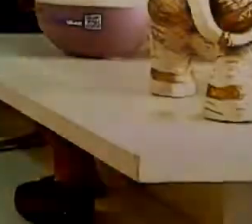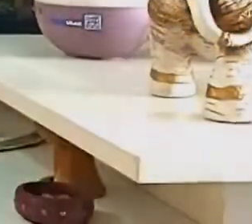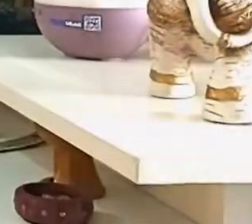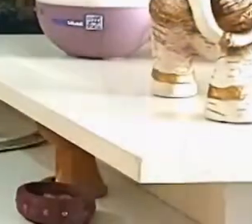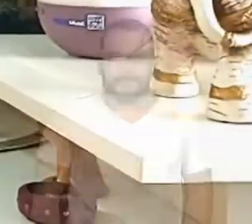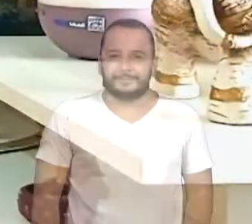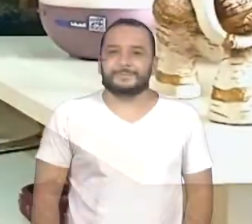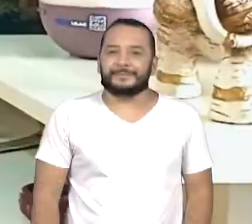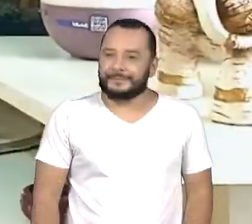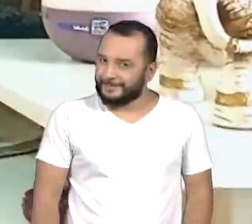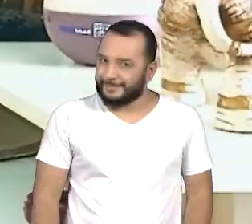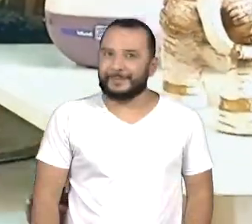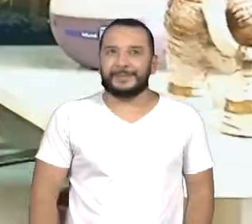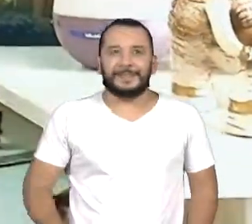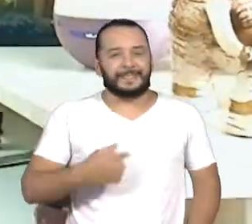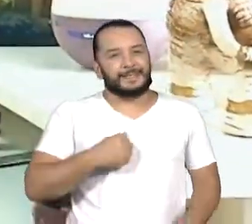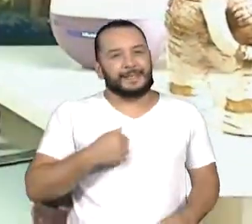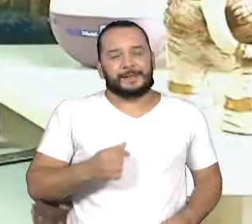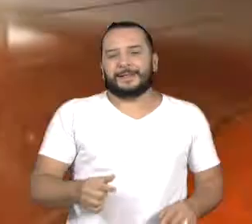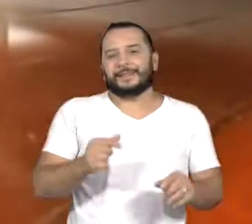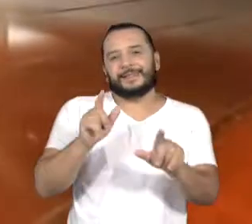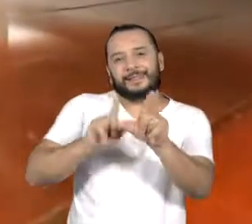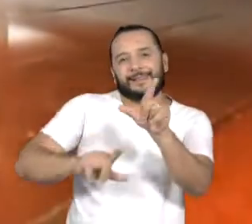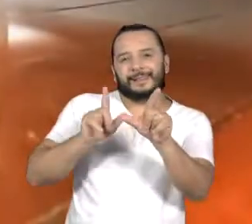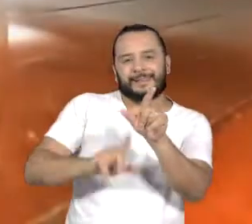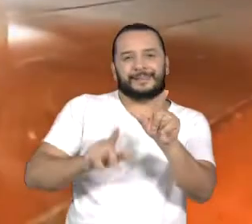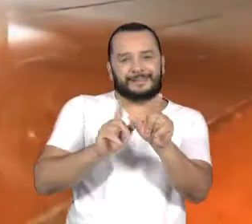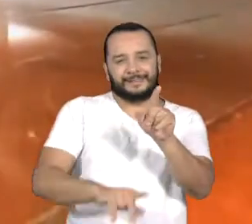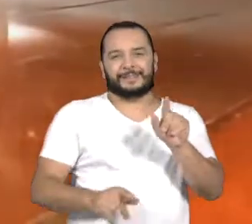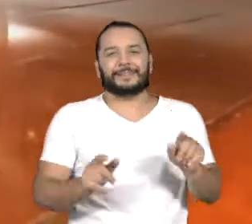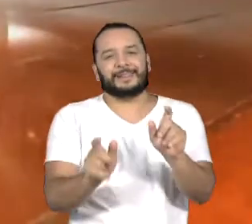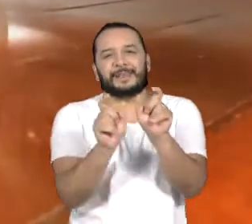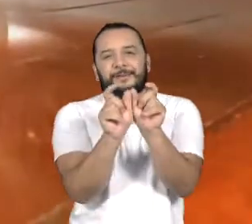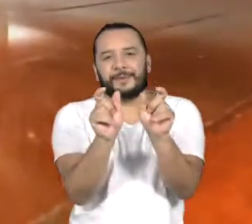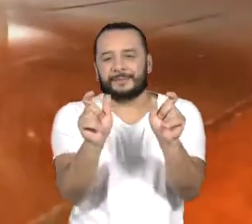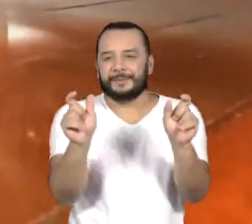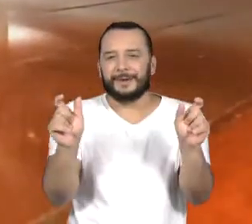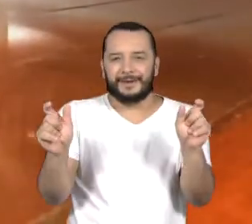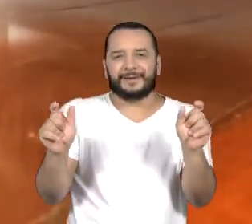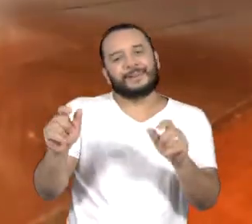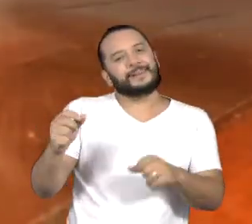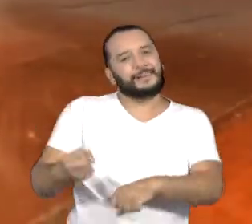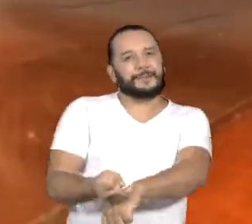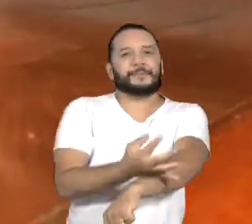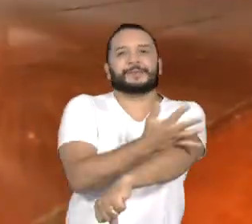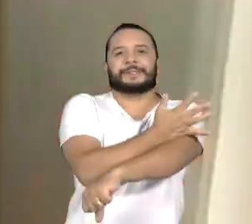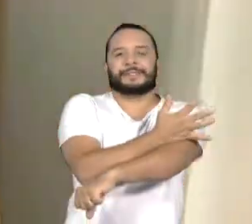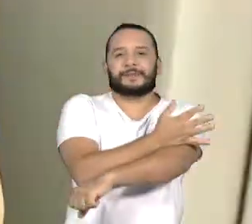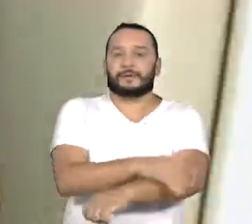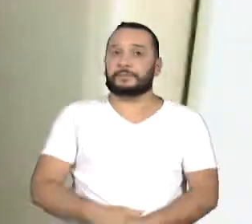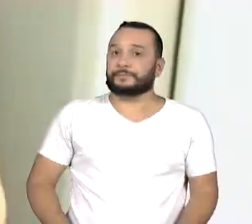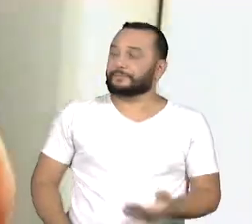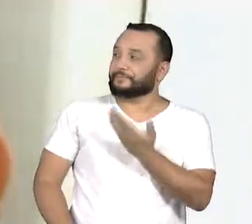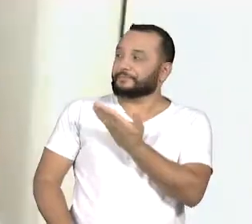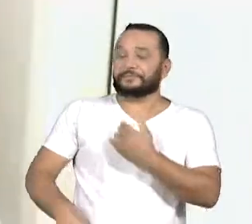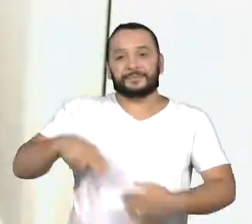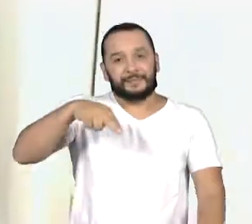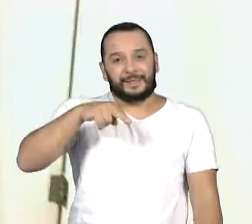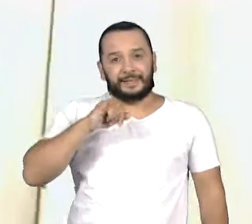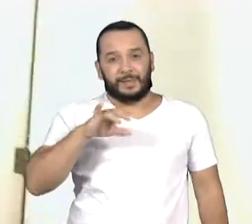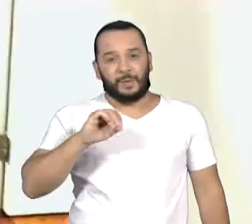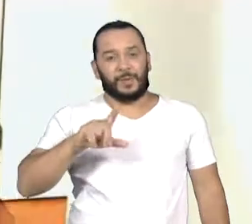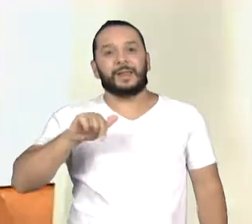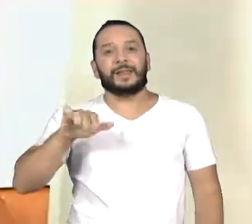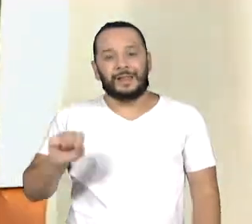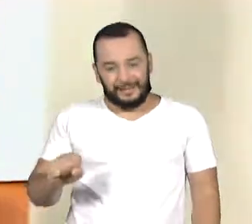As primeiras letras, as primeiras sílabas, as primeiras emoções. Eu sou o Nicolas Serro Costa.